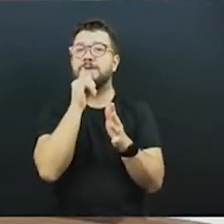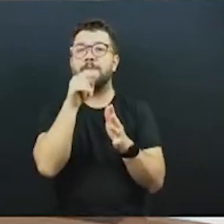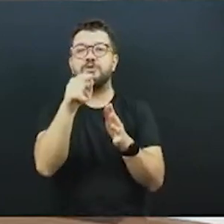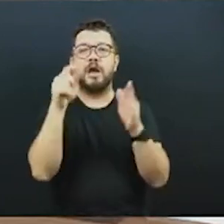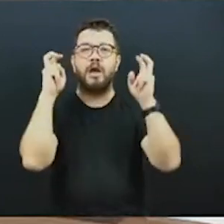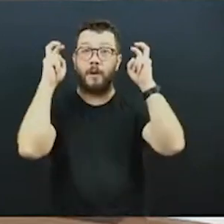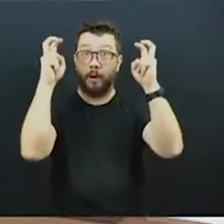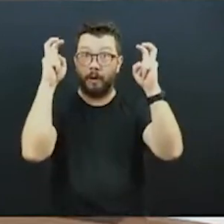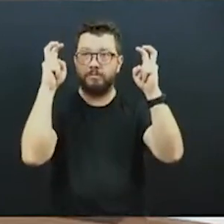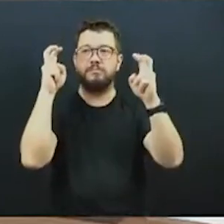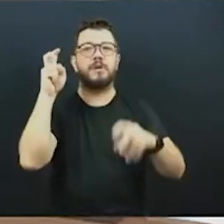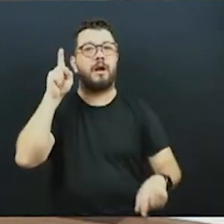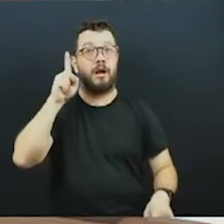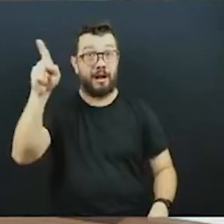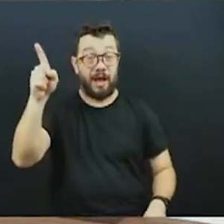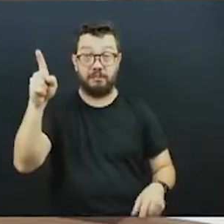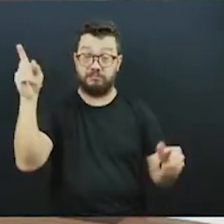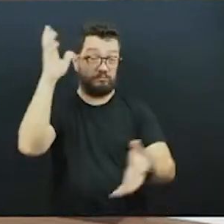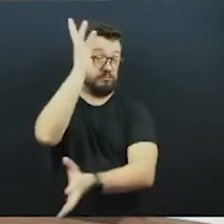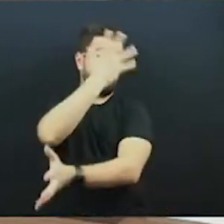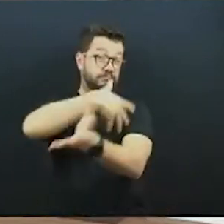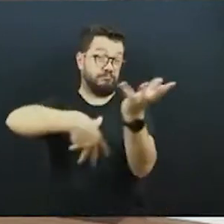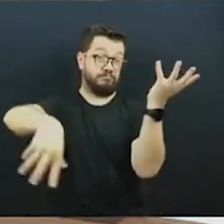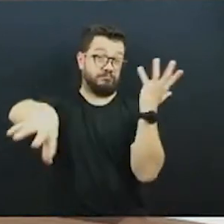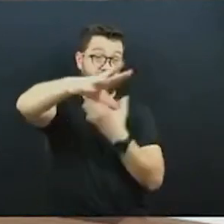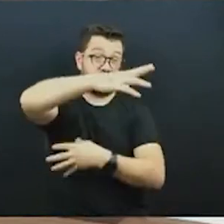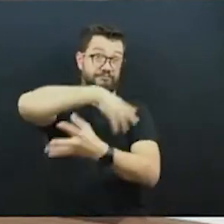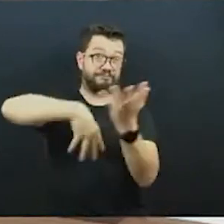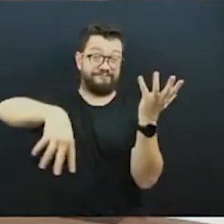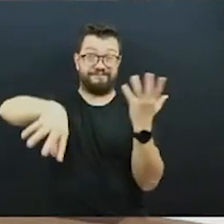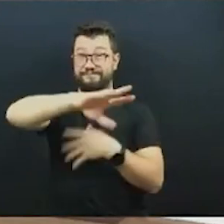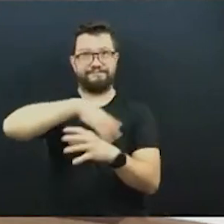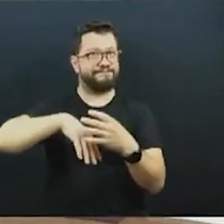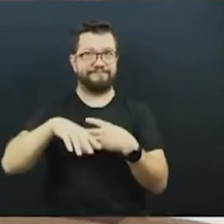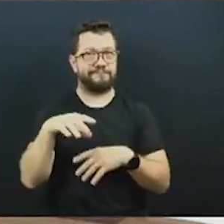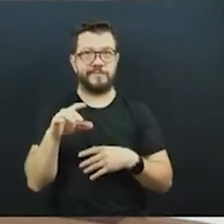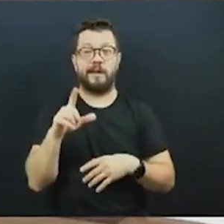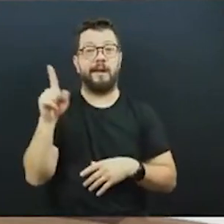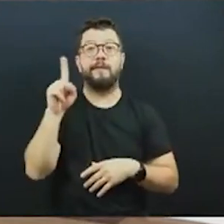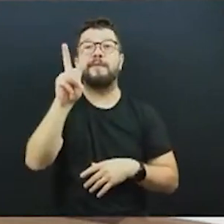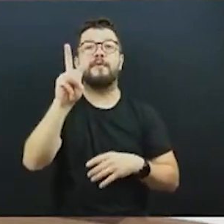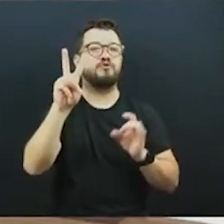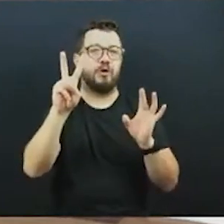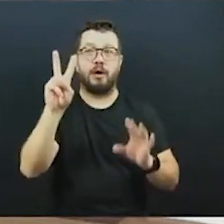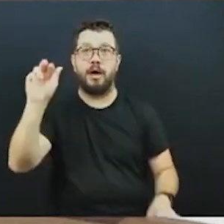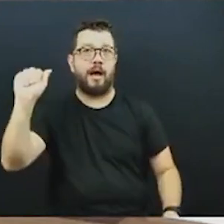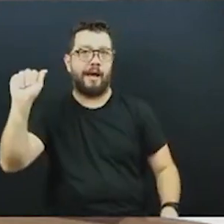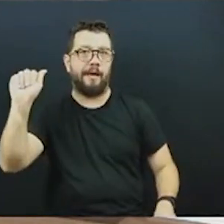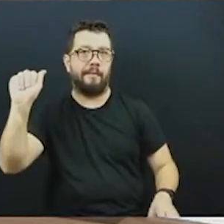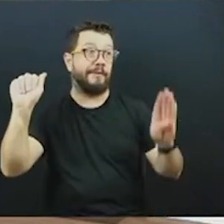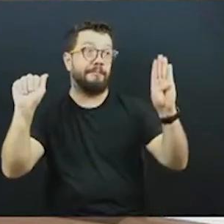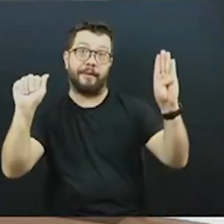é um caos. Roma tem duas linhas, linha A e linha B. Vai demorar dez anos, segundo a Prefeitura de Roma